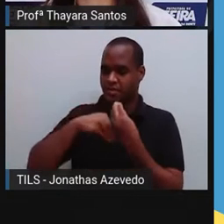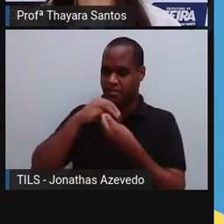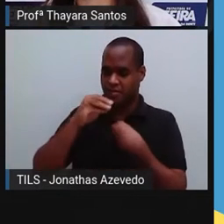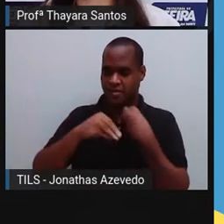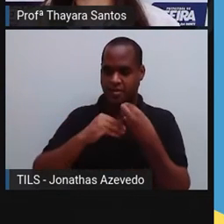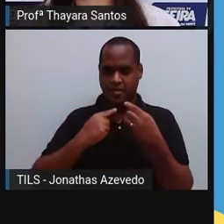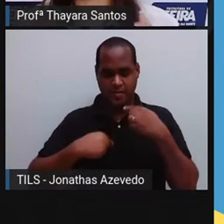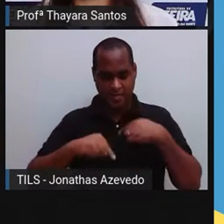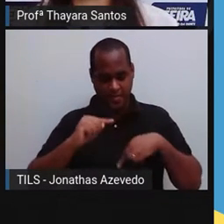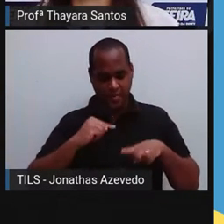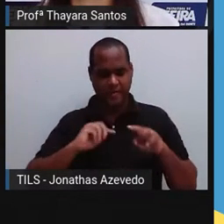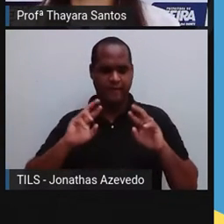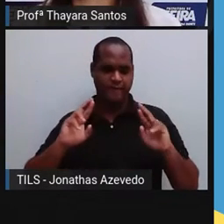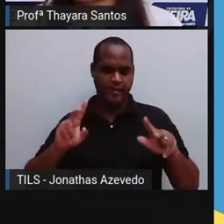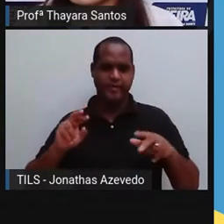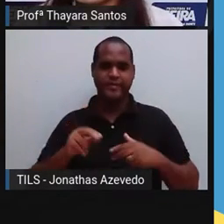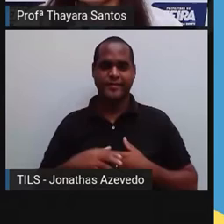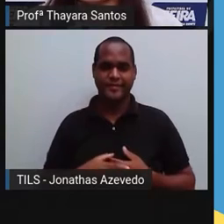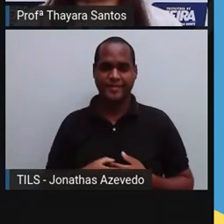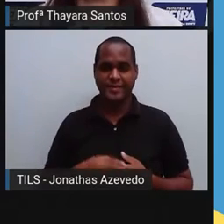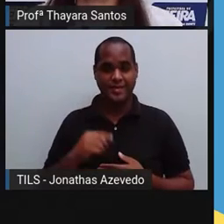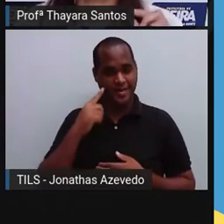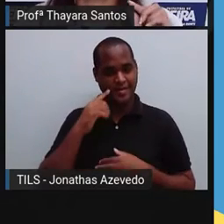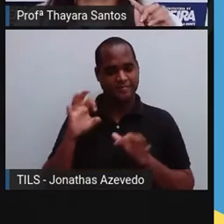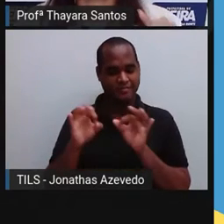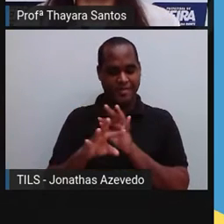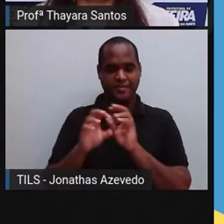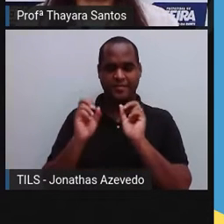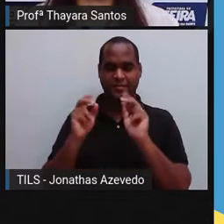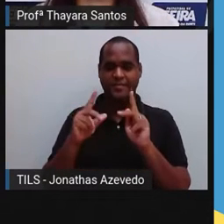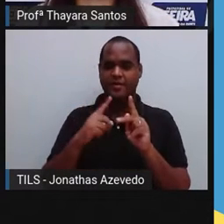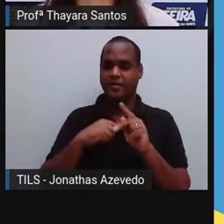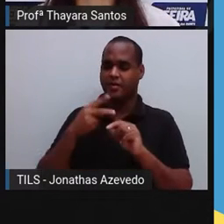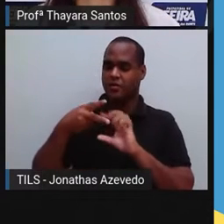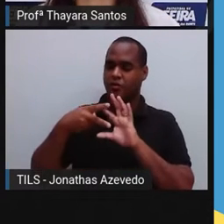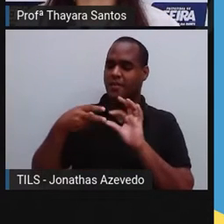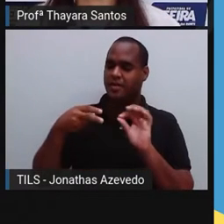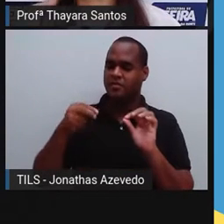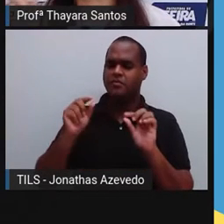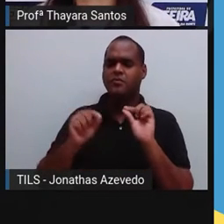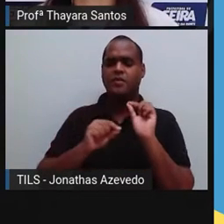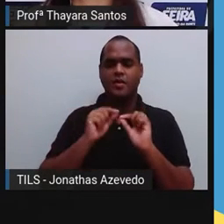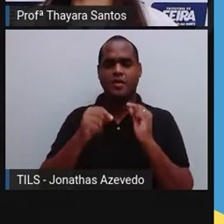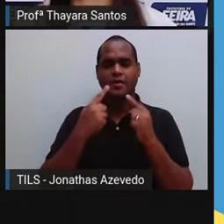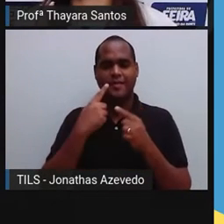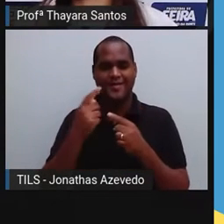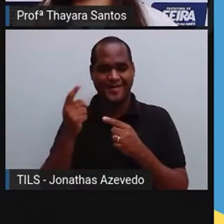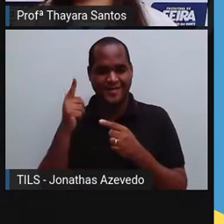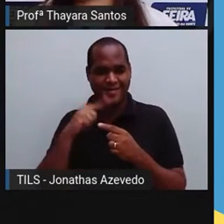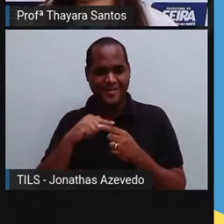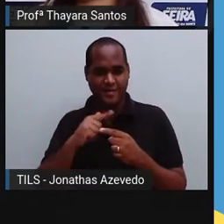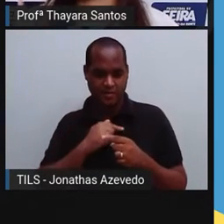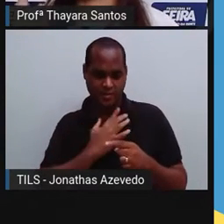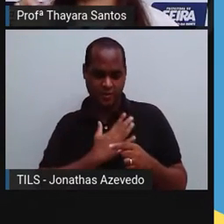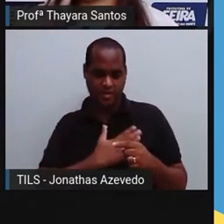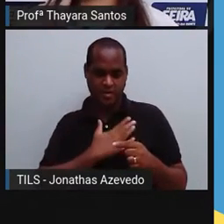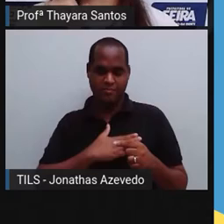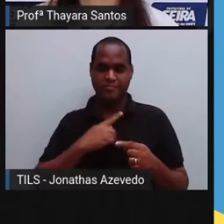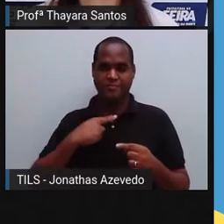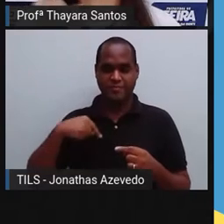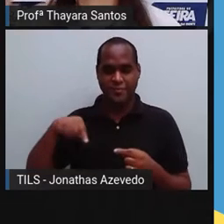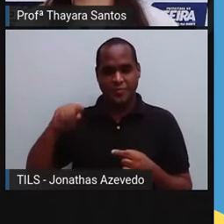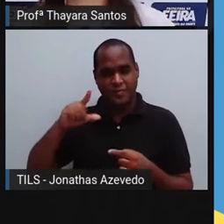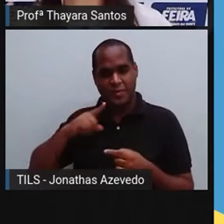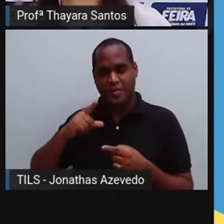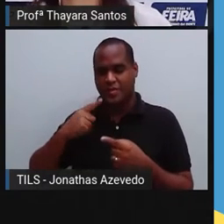processo de circulação, por isso que a gente fala que ela é completa. Ela é dupla porque esse sangue, ele passa pelo coração duas vezes, ele sai